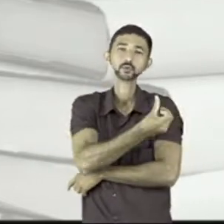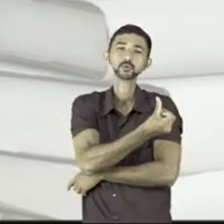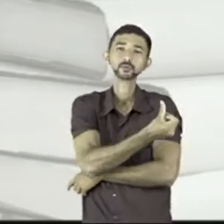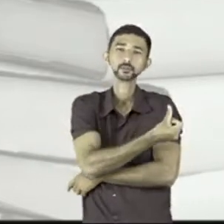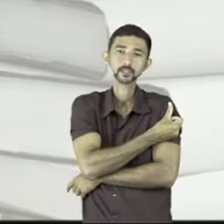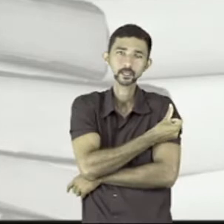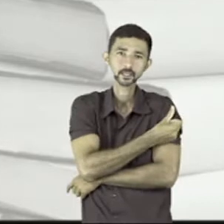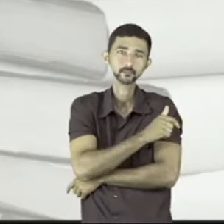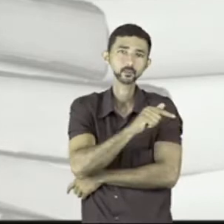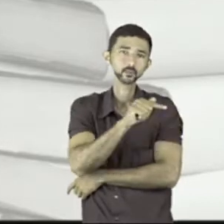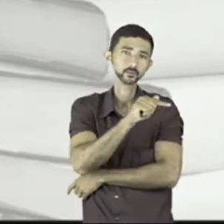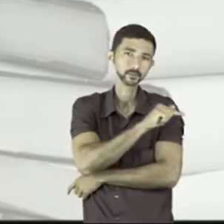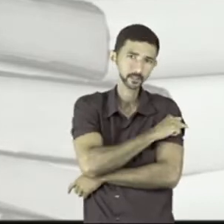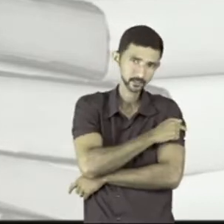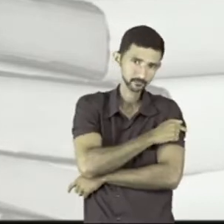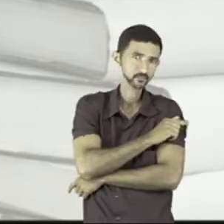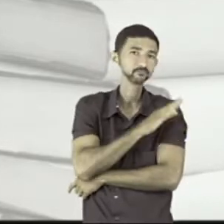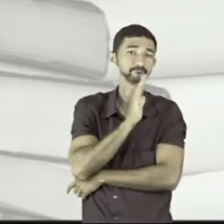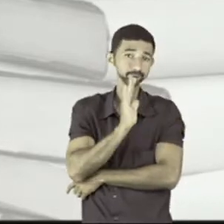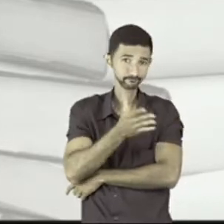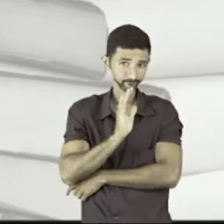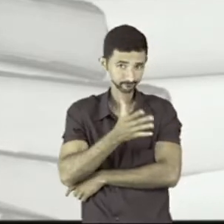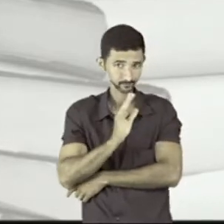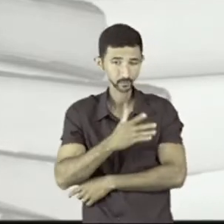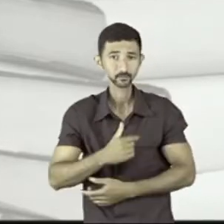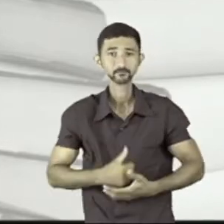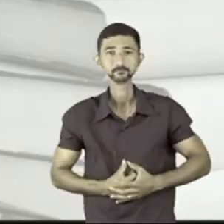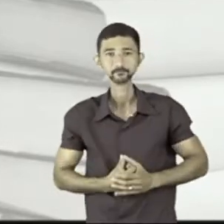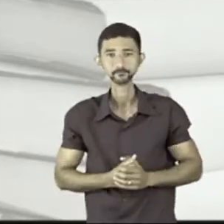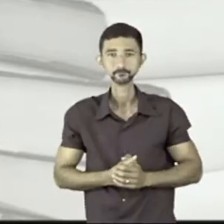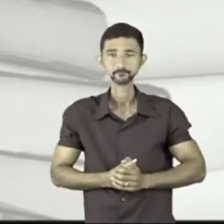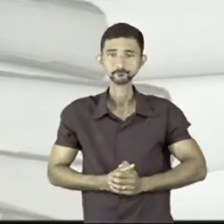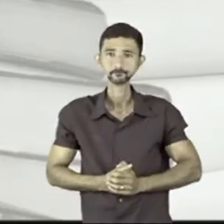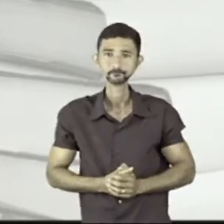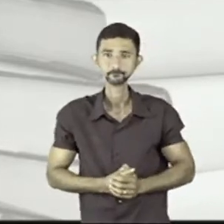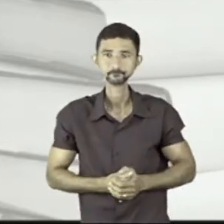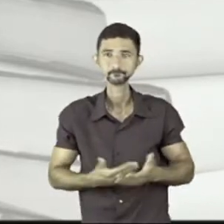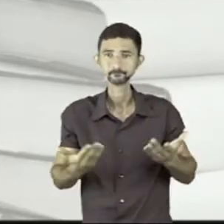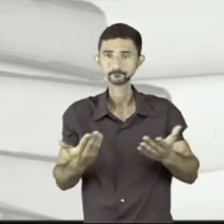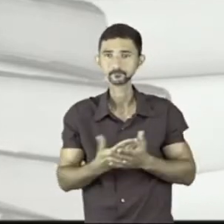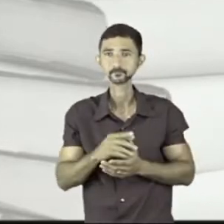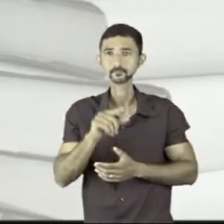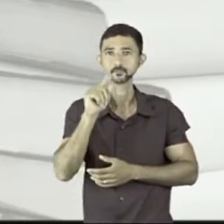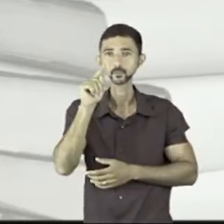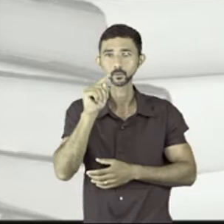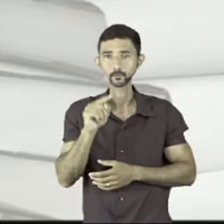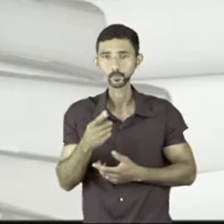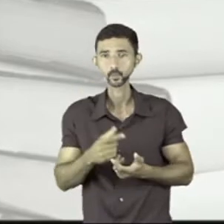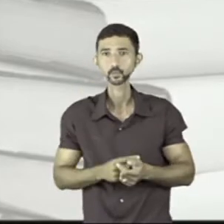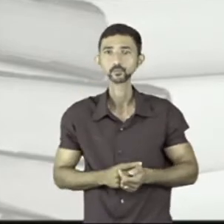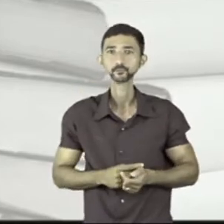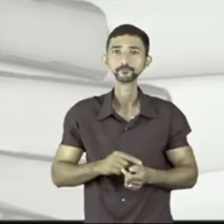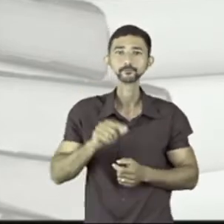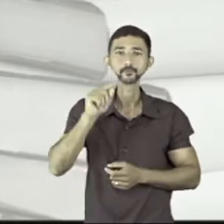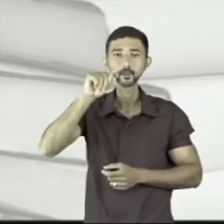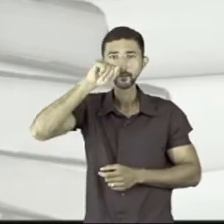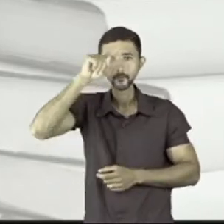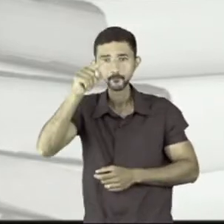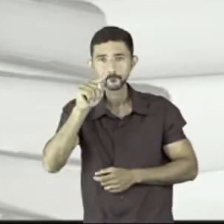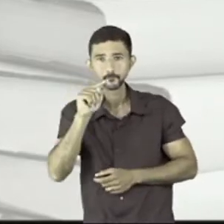sexto ano, no sétimo, com certeza você falou deles. Aqui os dois pontos, aqui o ponto de